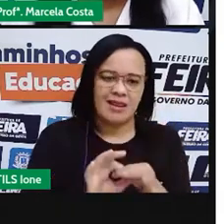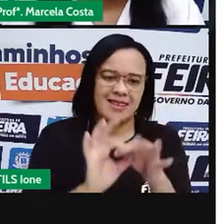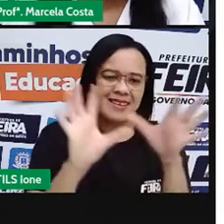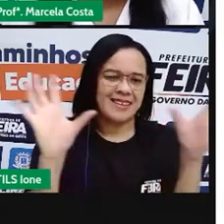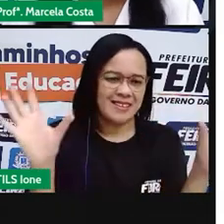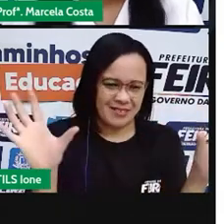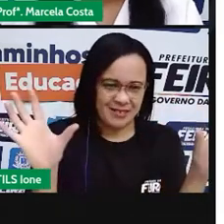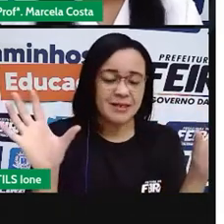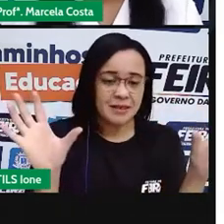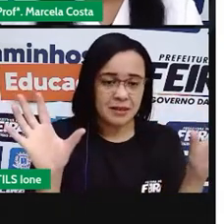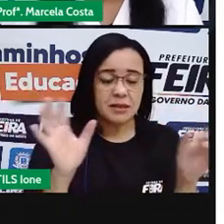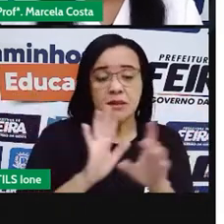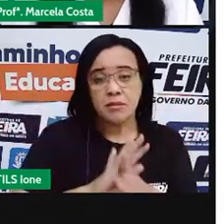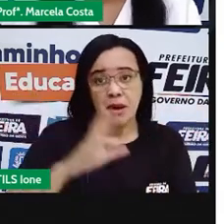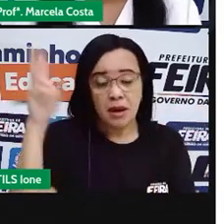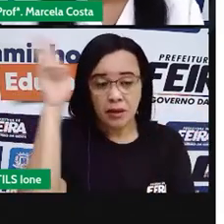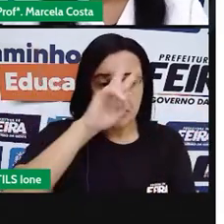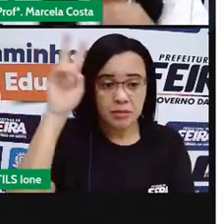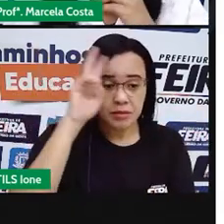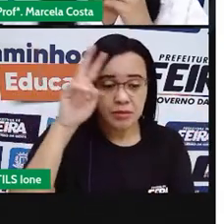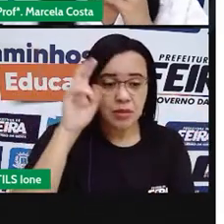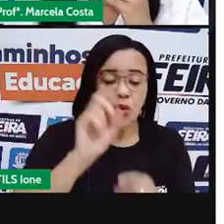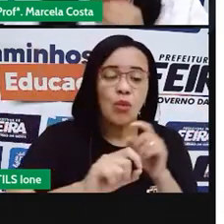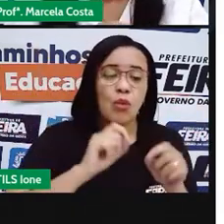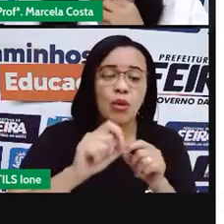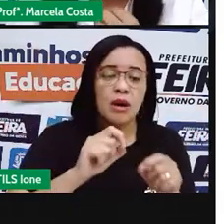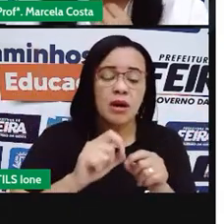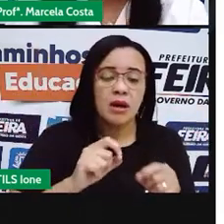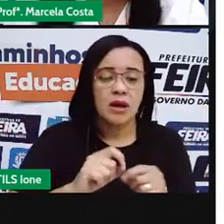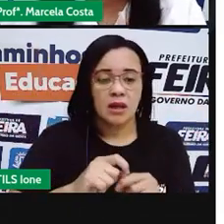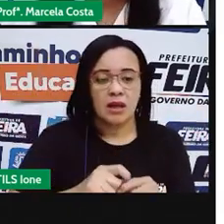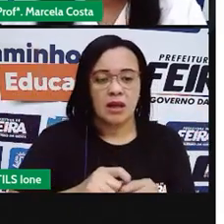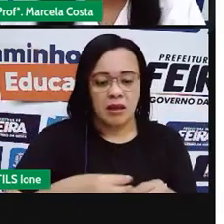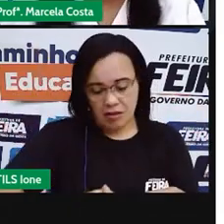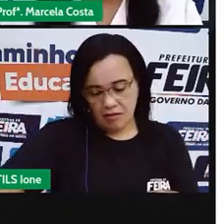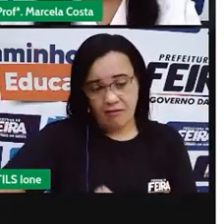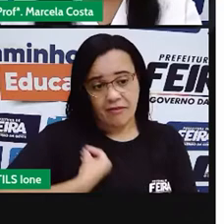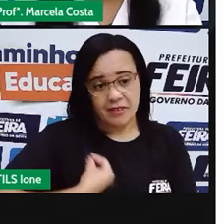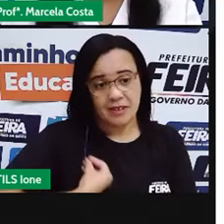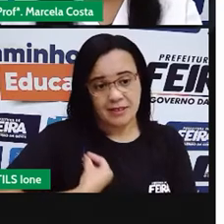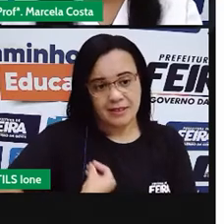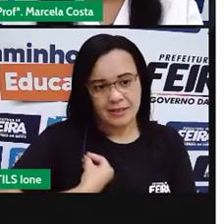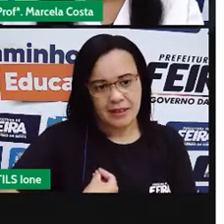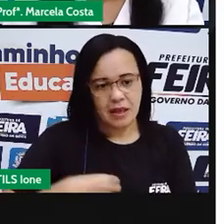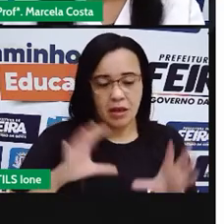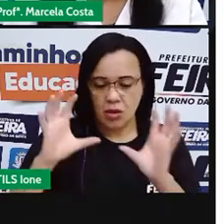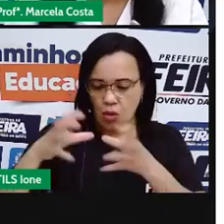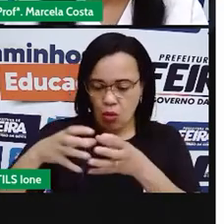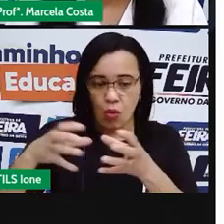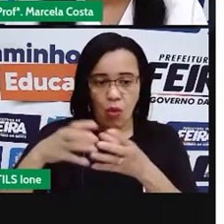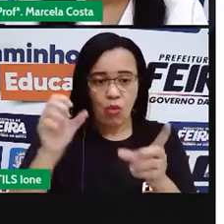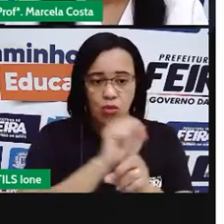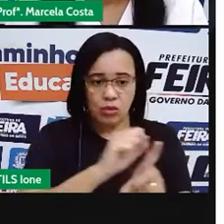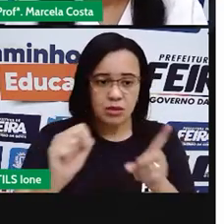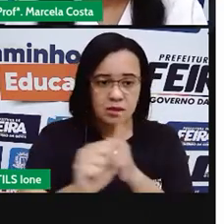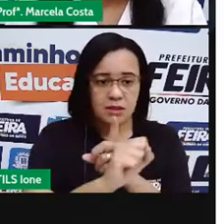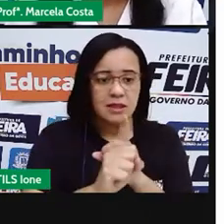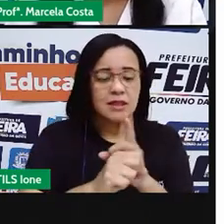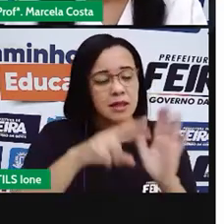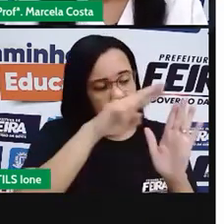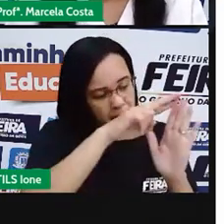vida é uma sociedade cristã. Sim, regrim o espaço de convivência, como ser